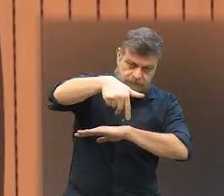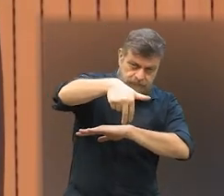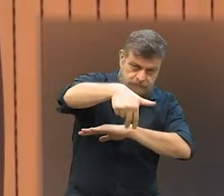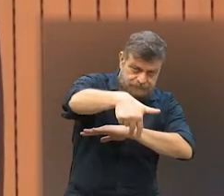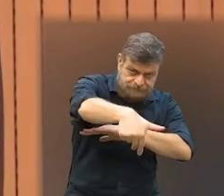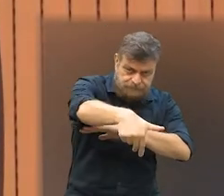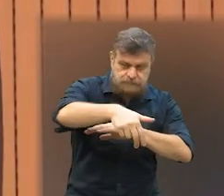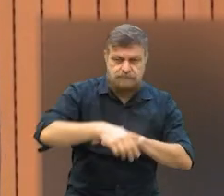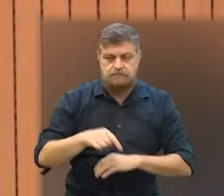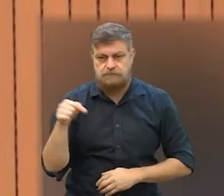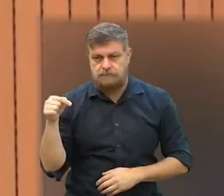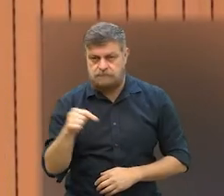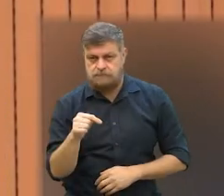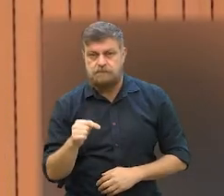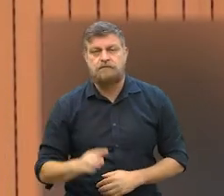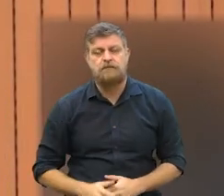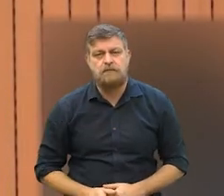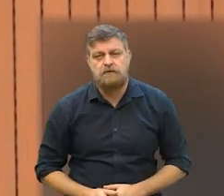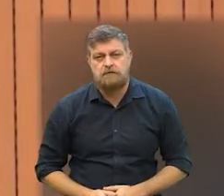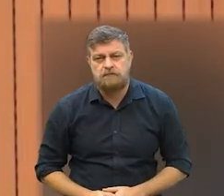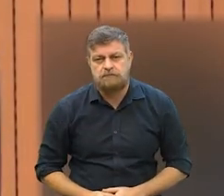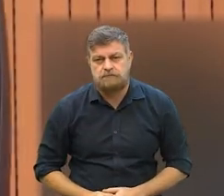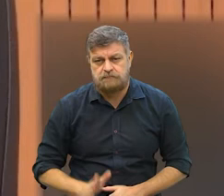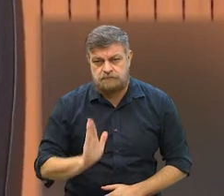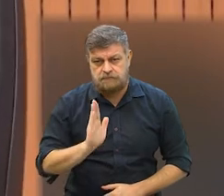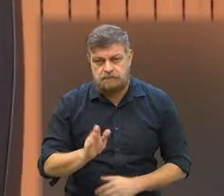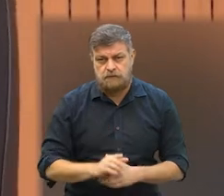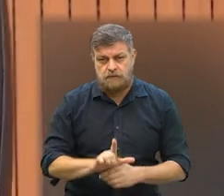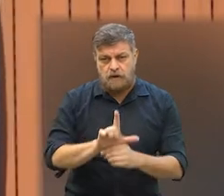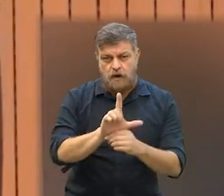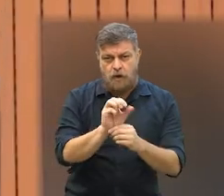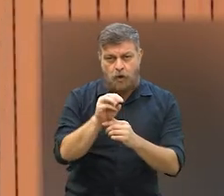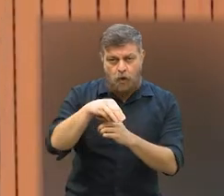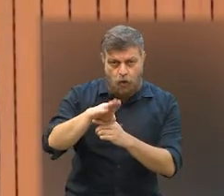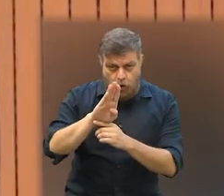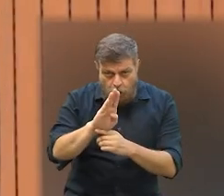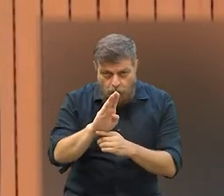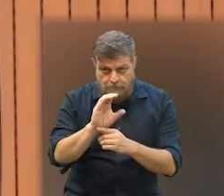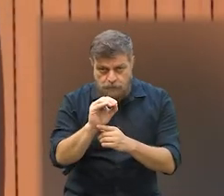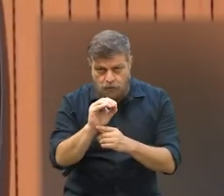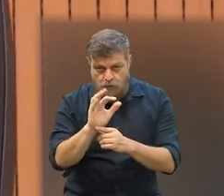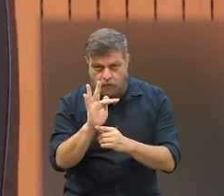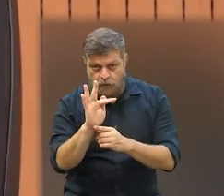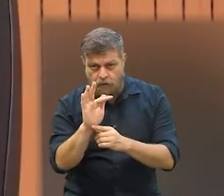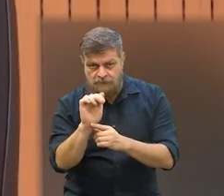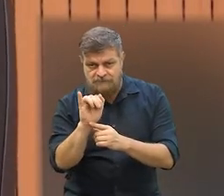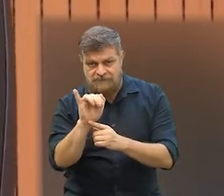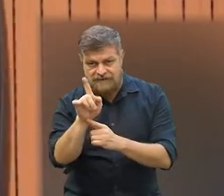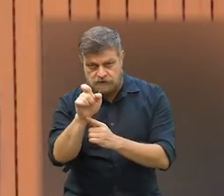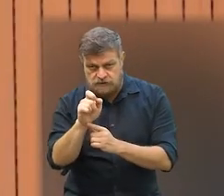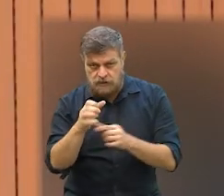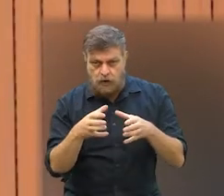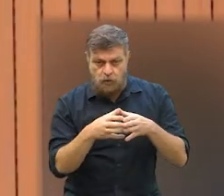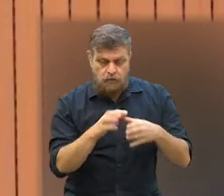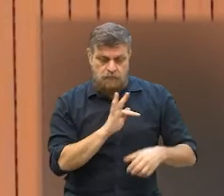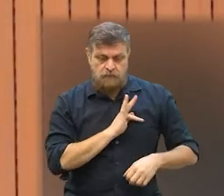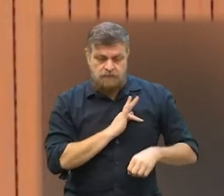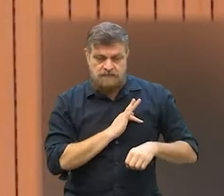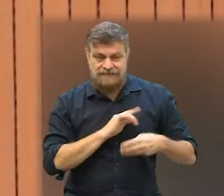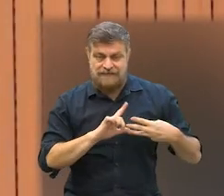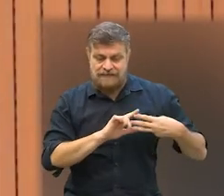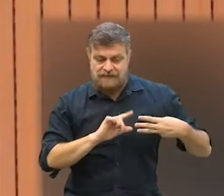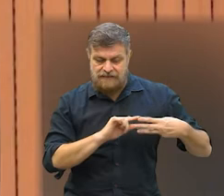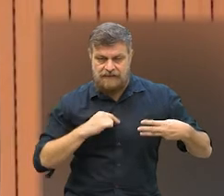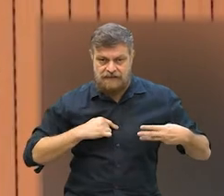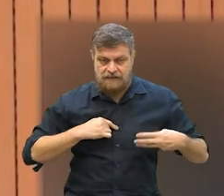passagem elevada, ela é chamada de lombofaixa pela equipe técnica lá da Indec. Nós já